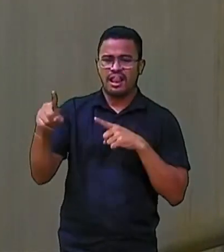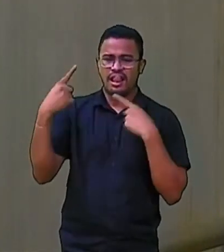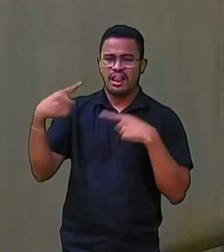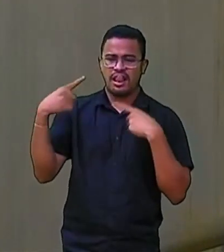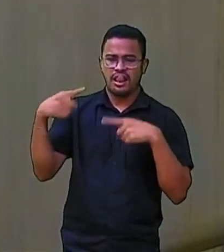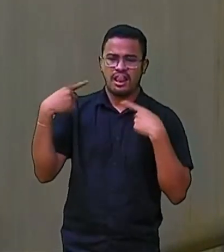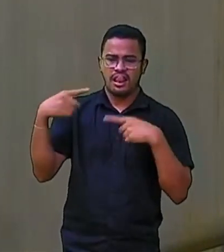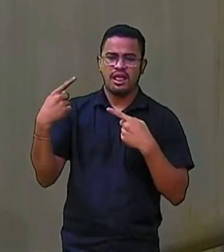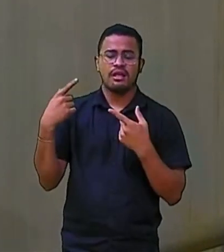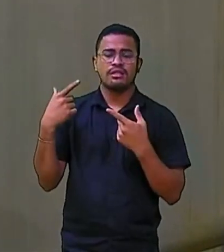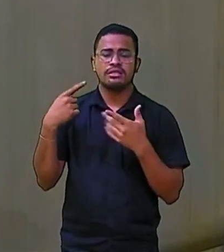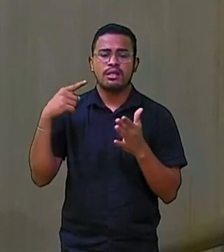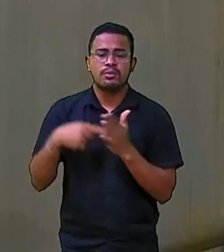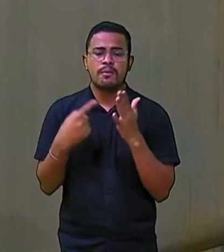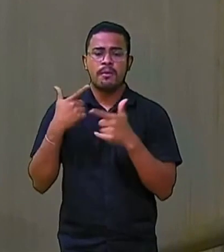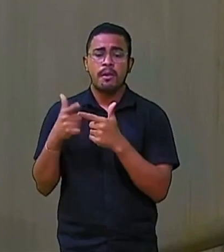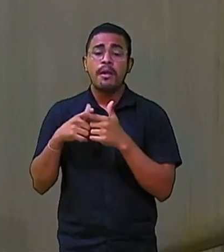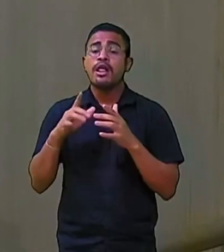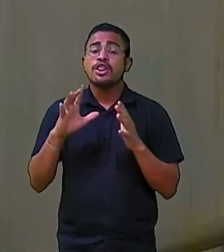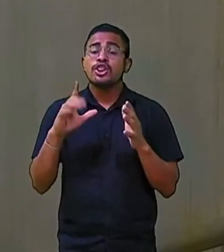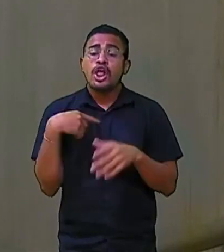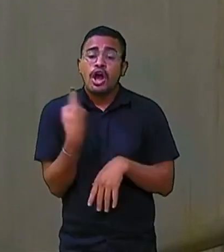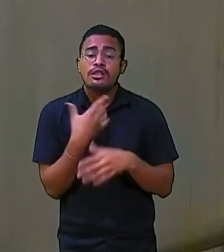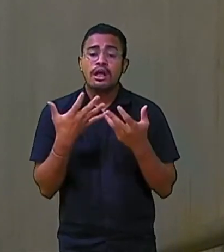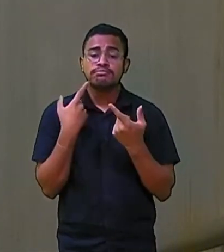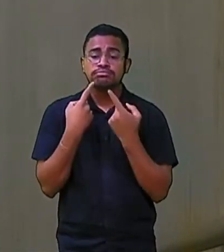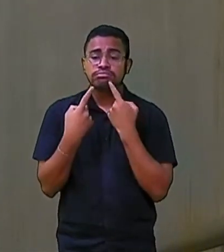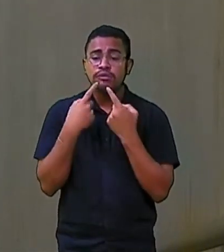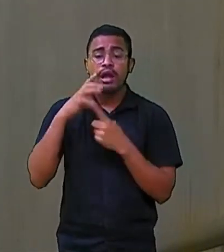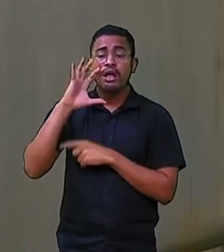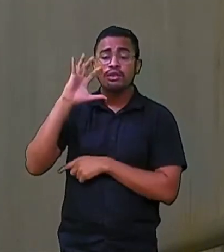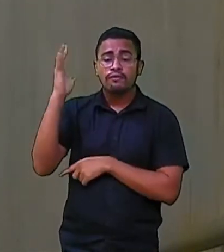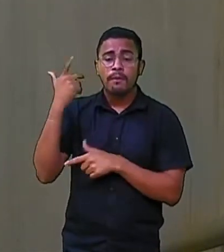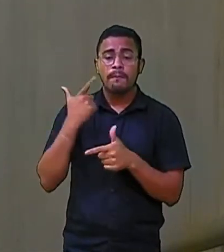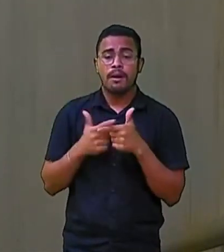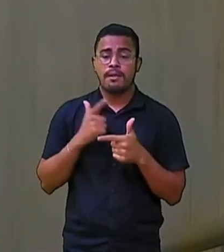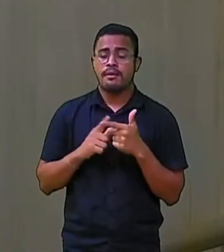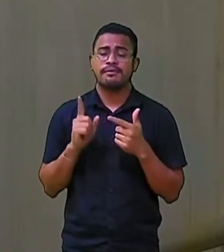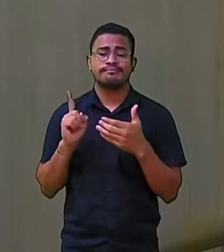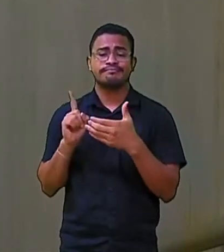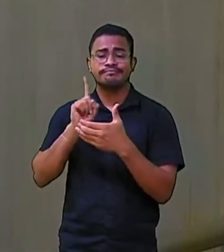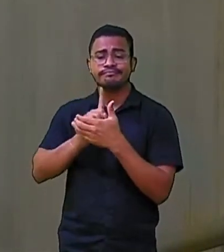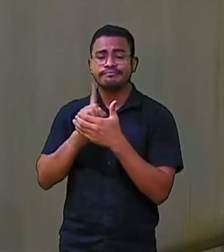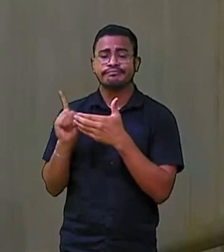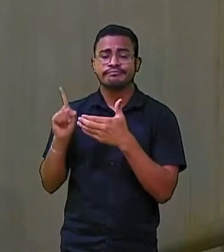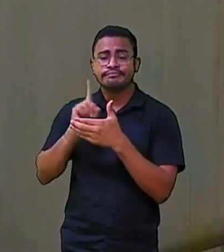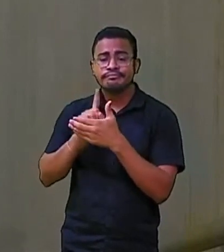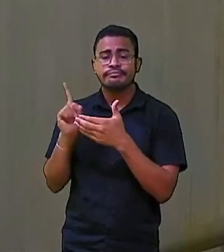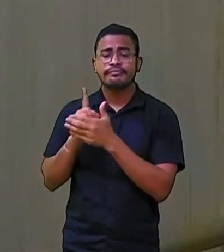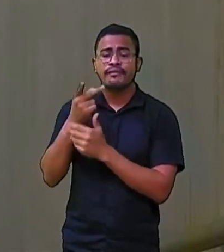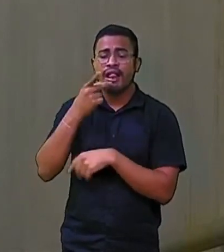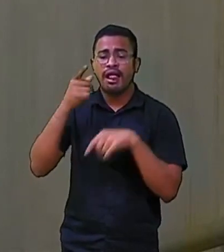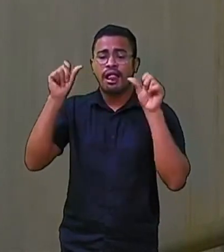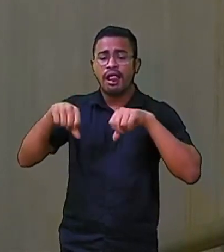Nós queremos soluções dos problemas Está aqui vindo essa tribuna, fulano, ciclano, é incompetente